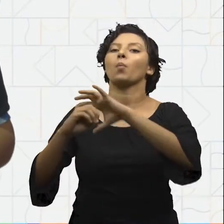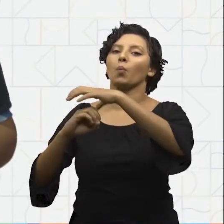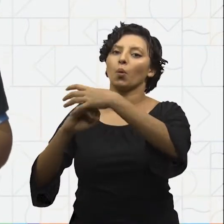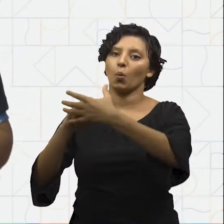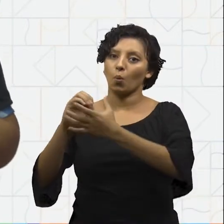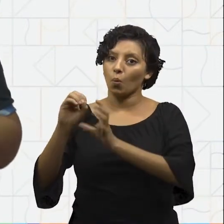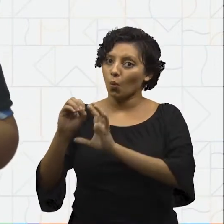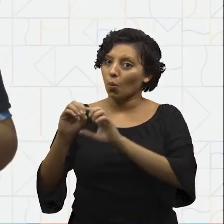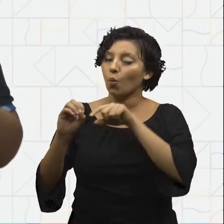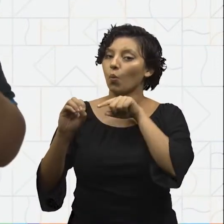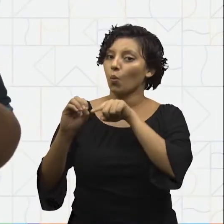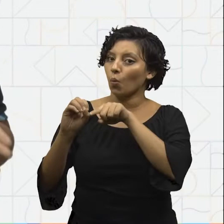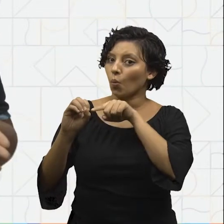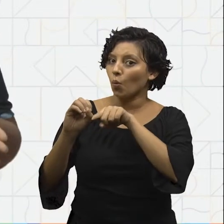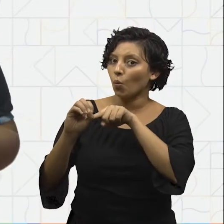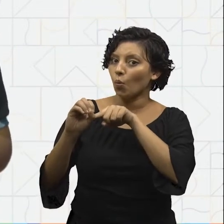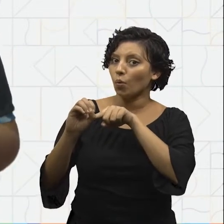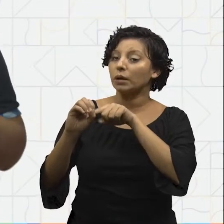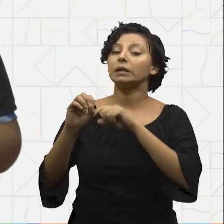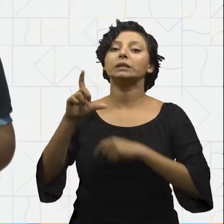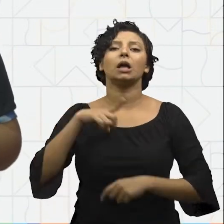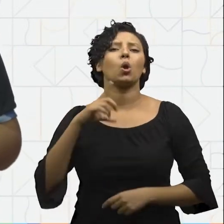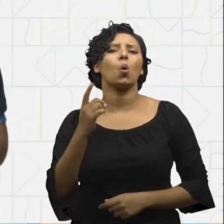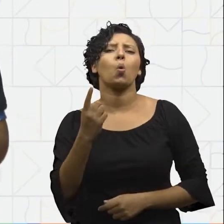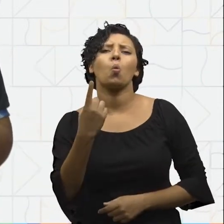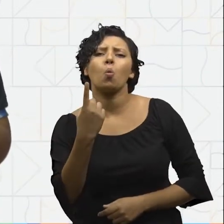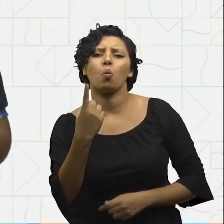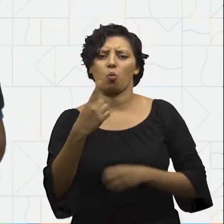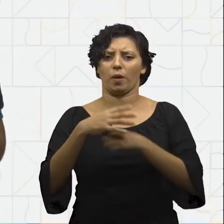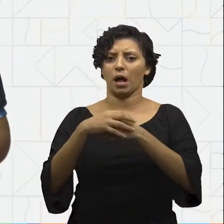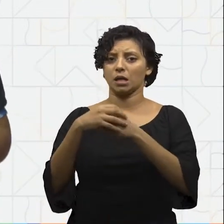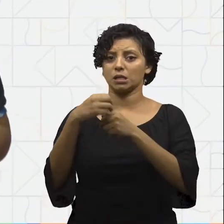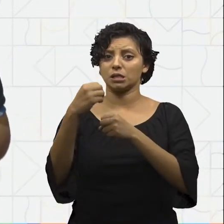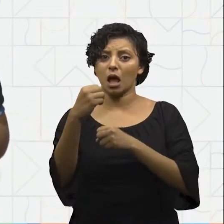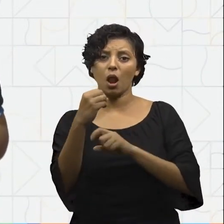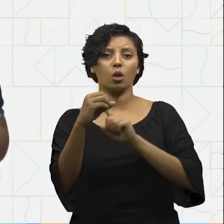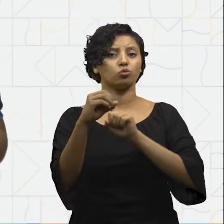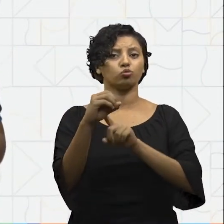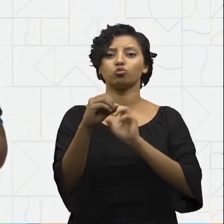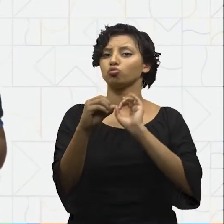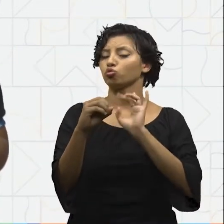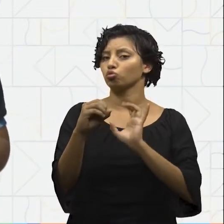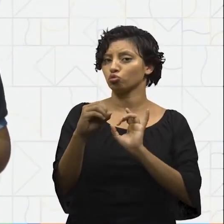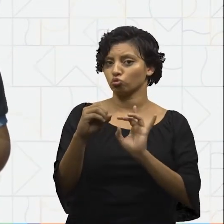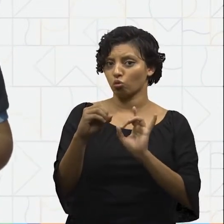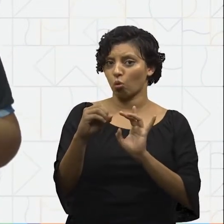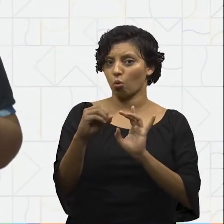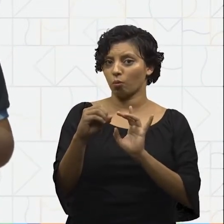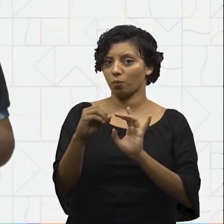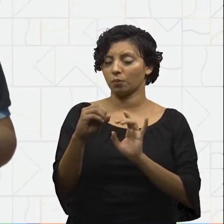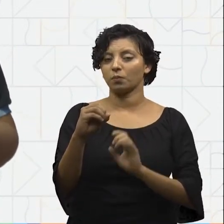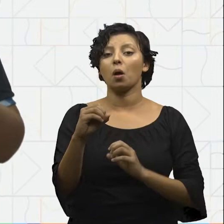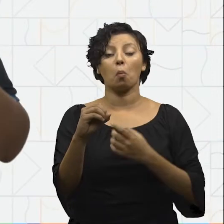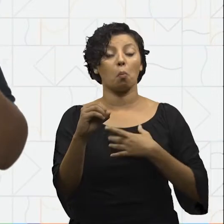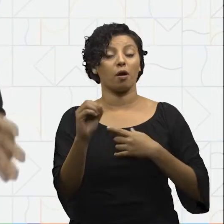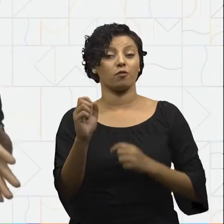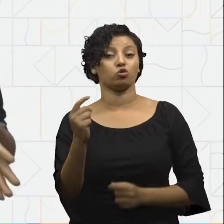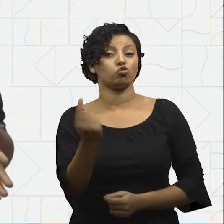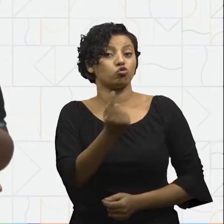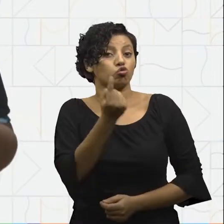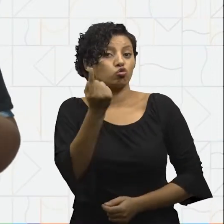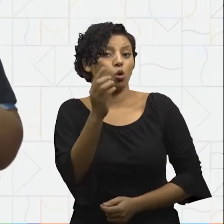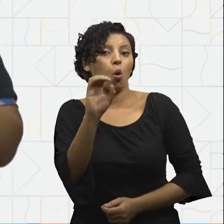Além disso, elas são unicelulares, ou seja, são formadas por uma única célula, e podem viver